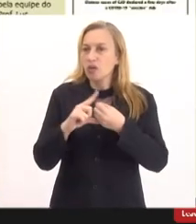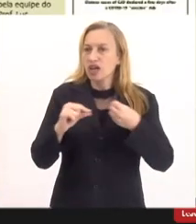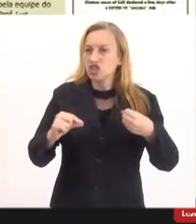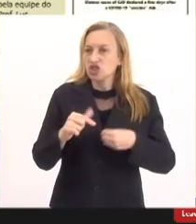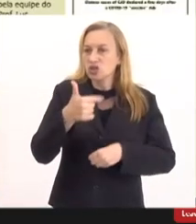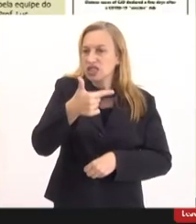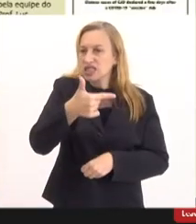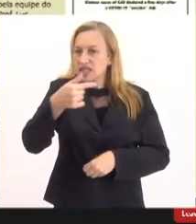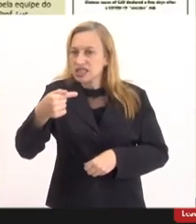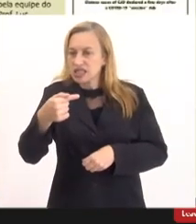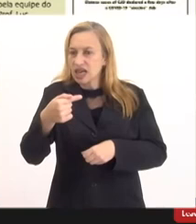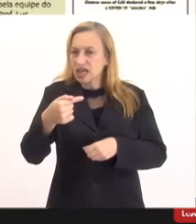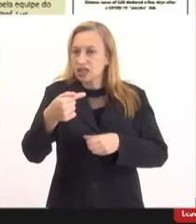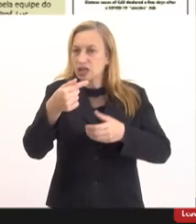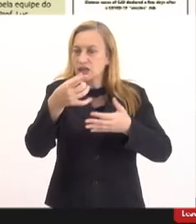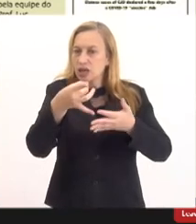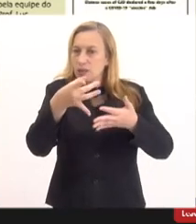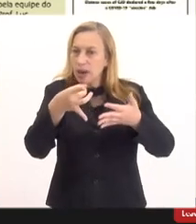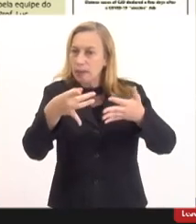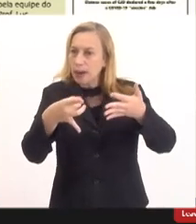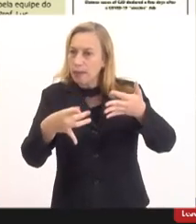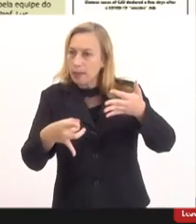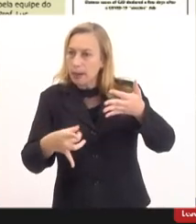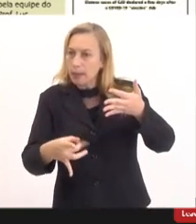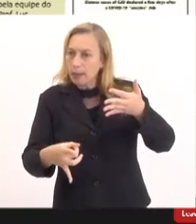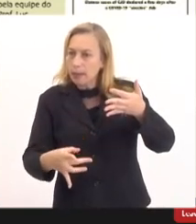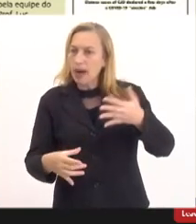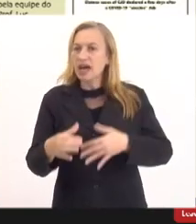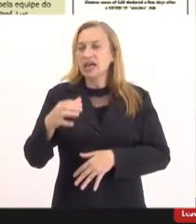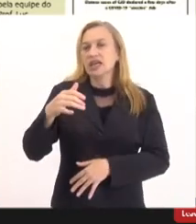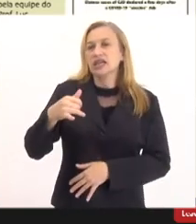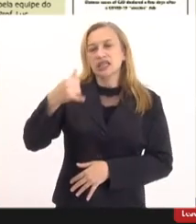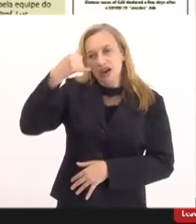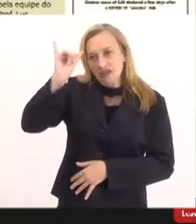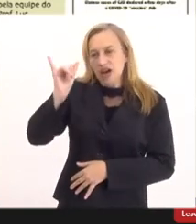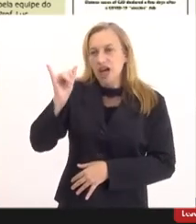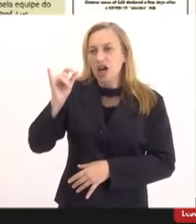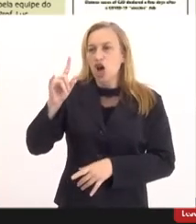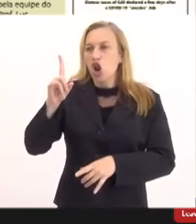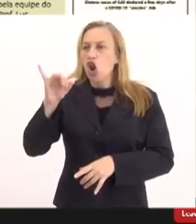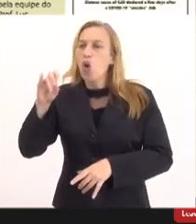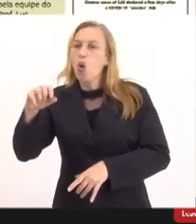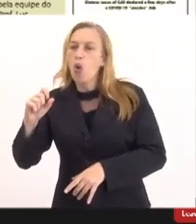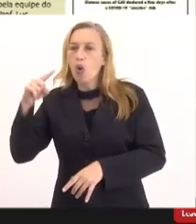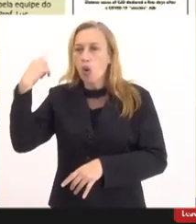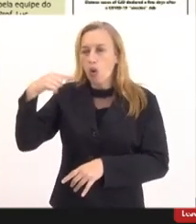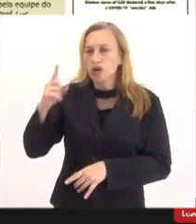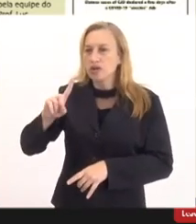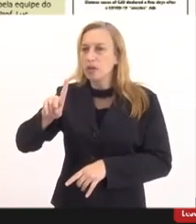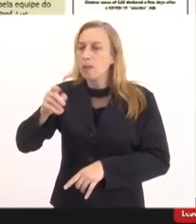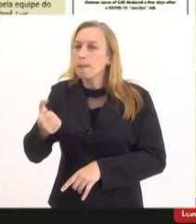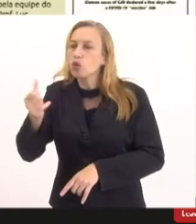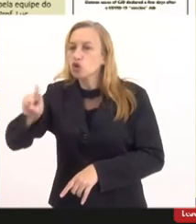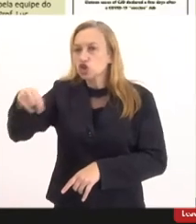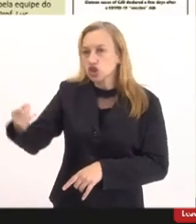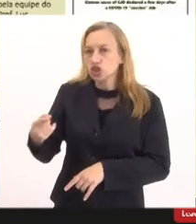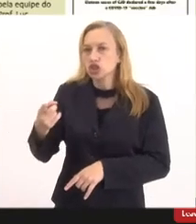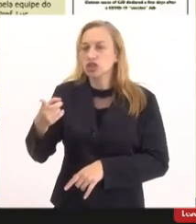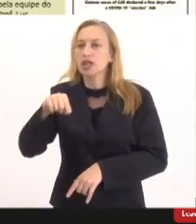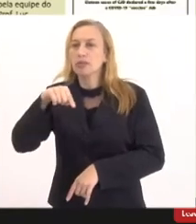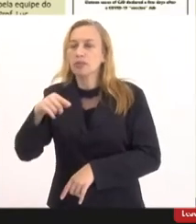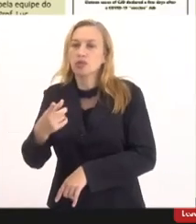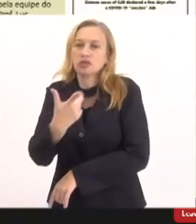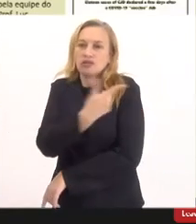casos de doença da vaca louca causada poucos dias depois do paciente ter recebido uma vacina